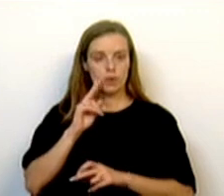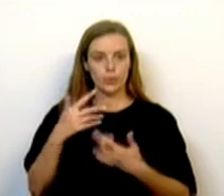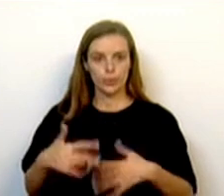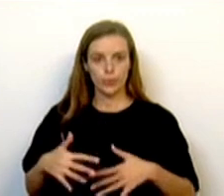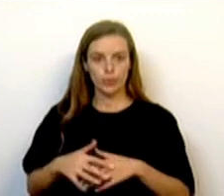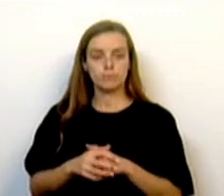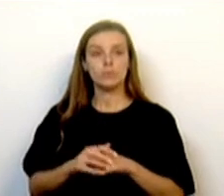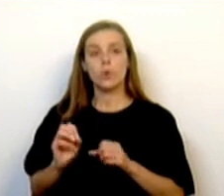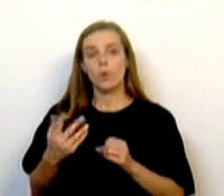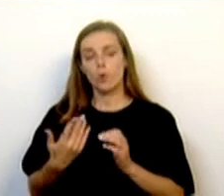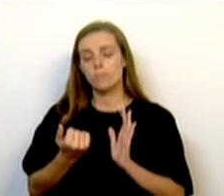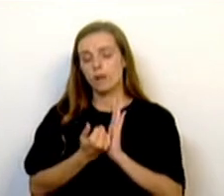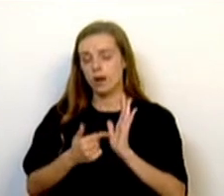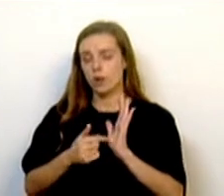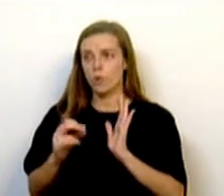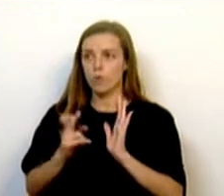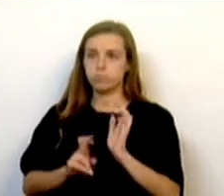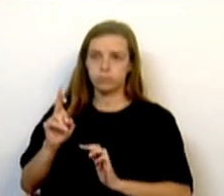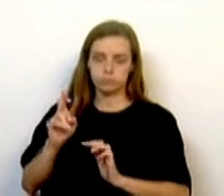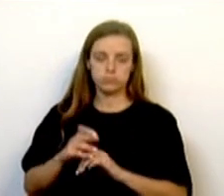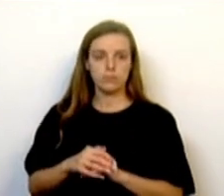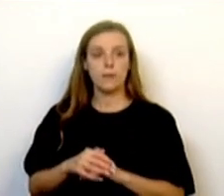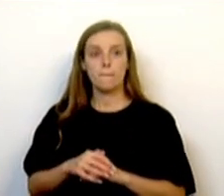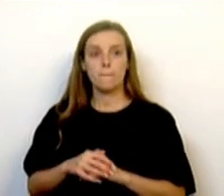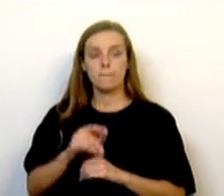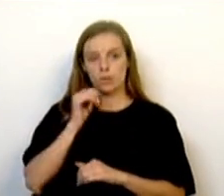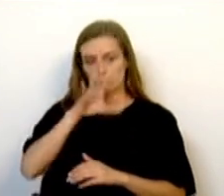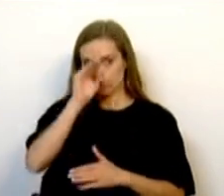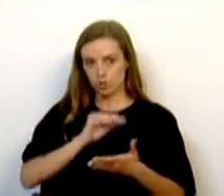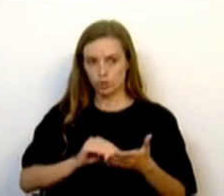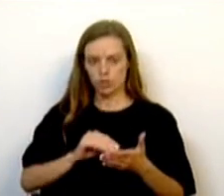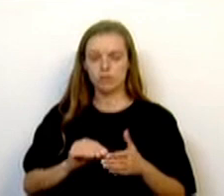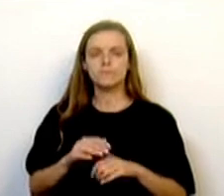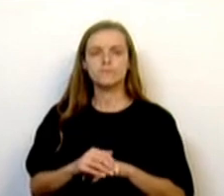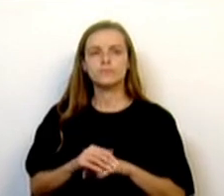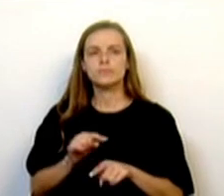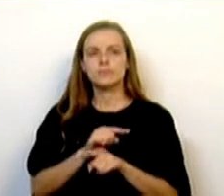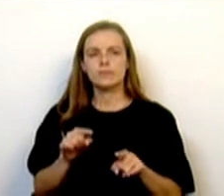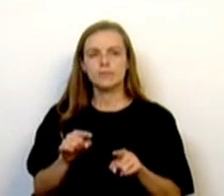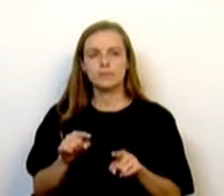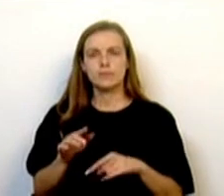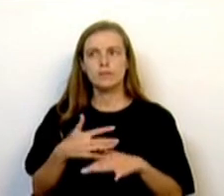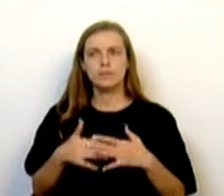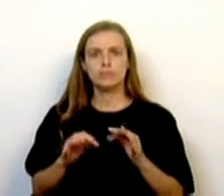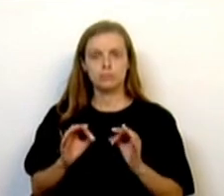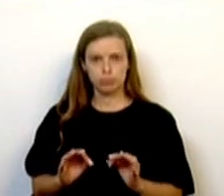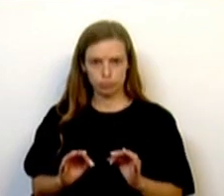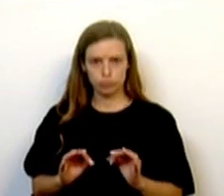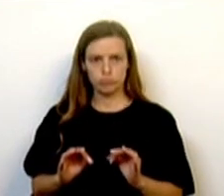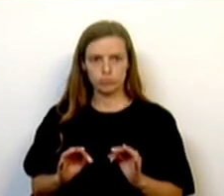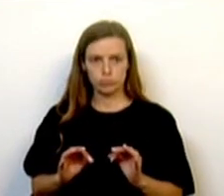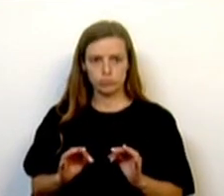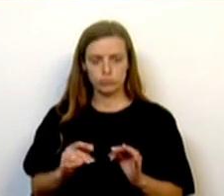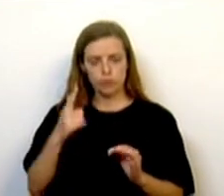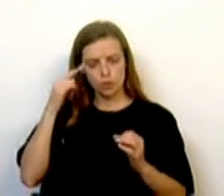do valor de referencial. E é aqui que vem a minha pergunta para o Sr. Sra. de Estado. Qual é, de facto, o grau de execução que o Governo acha que o Acordo de Médio